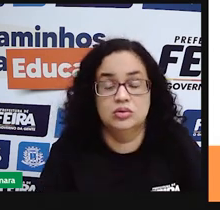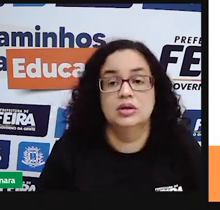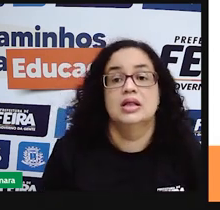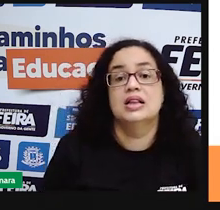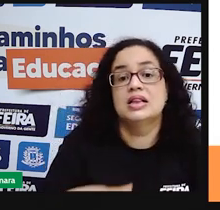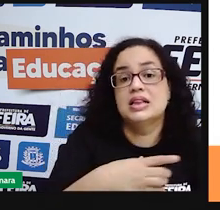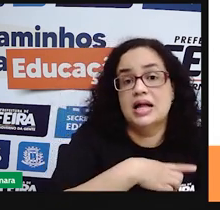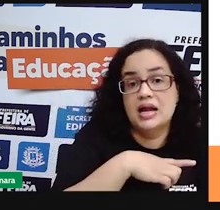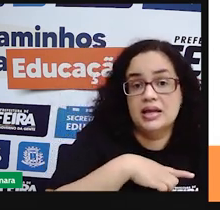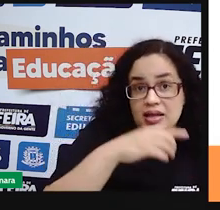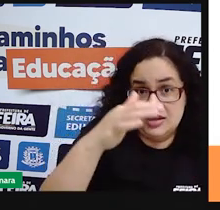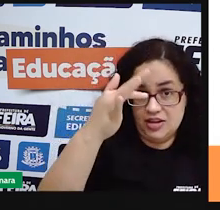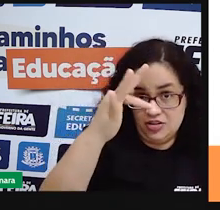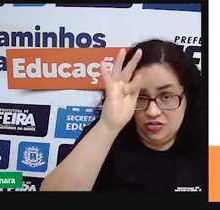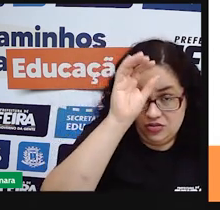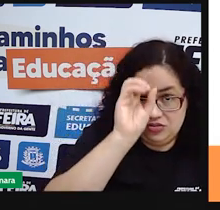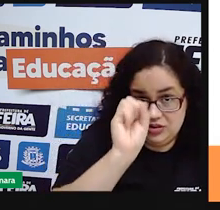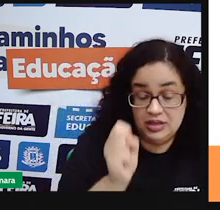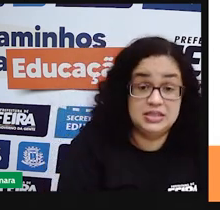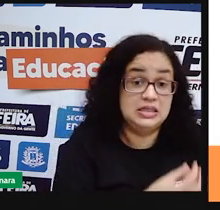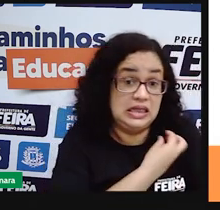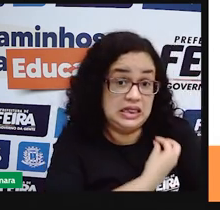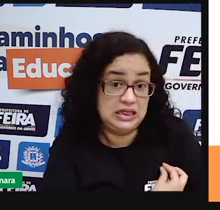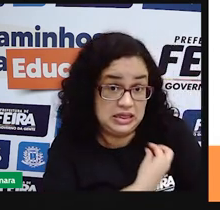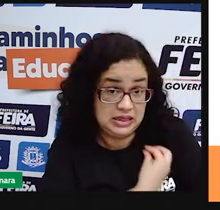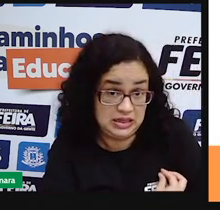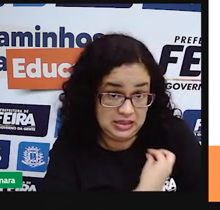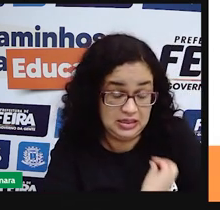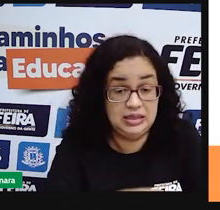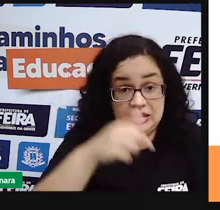Santana, né? Ainda existem aí remanescentes.